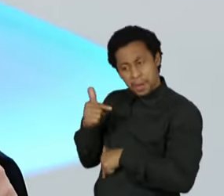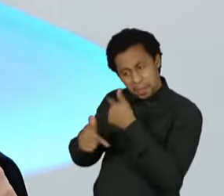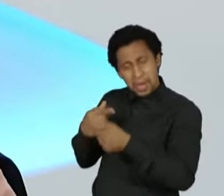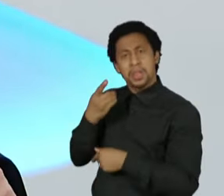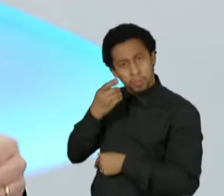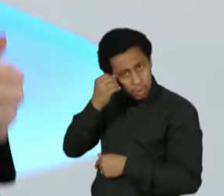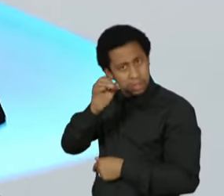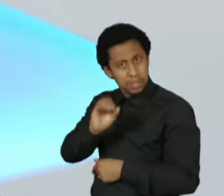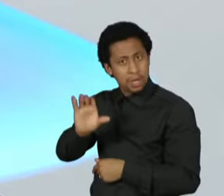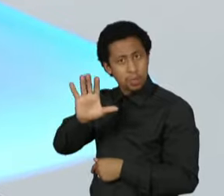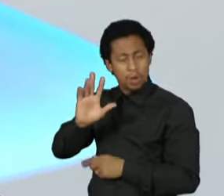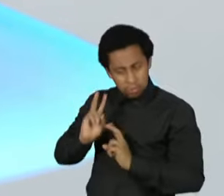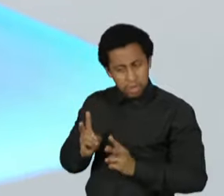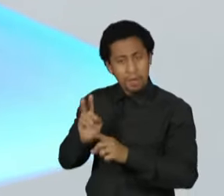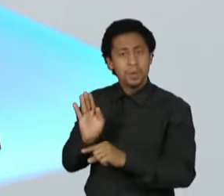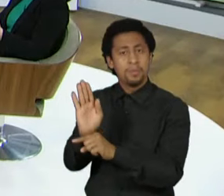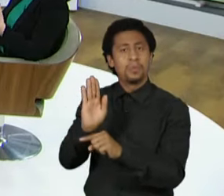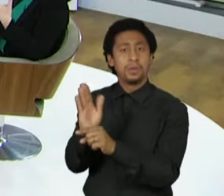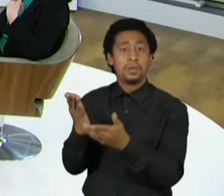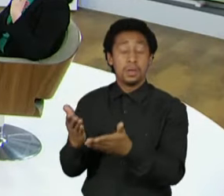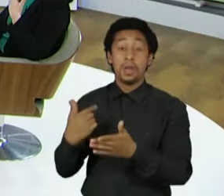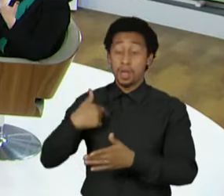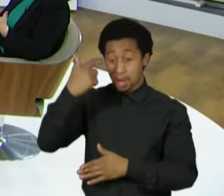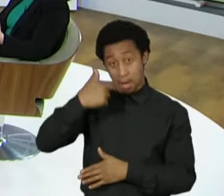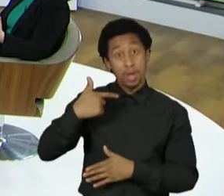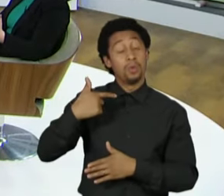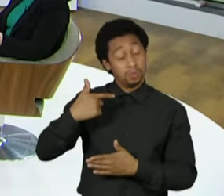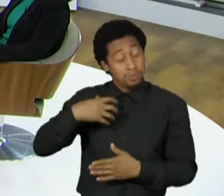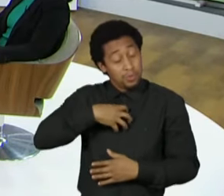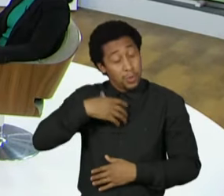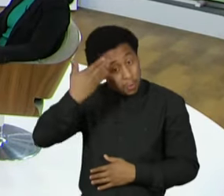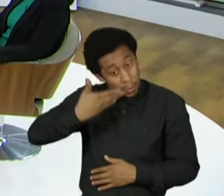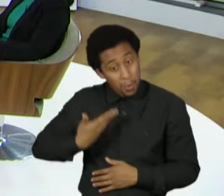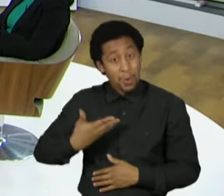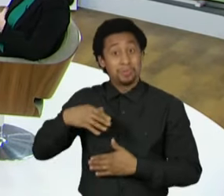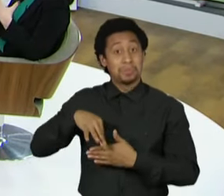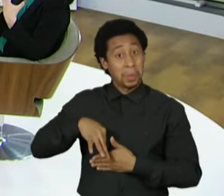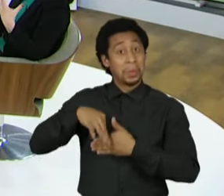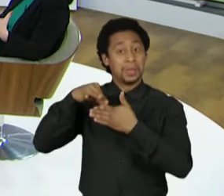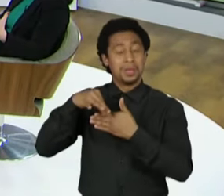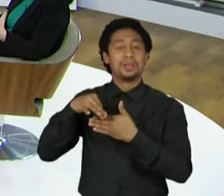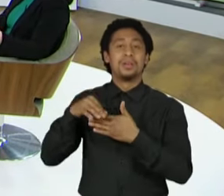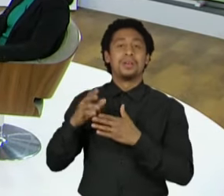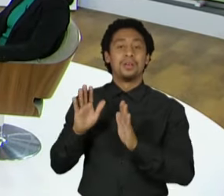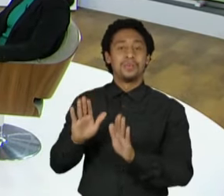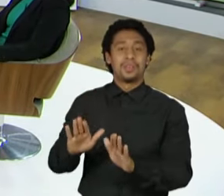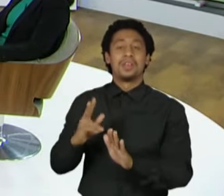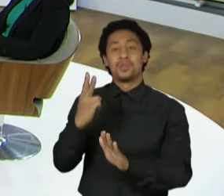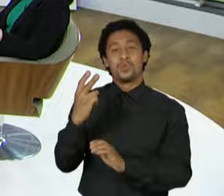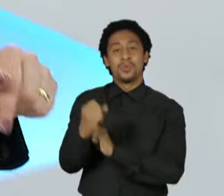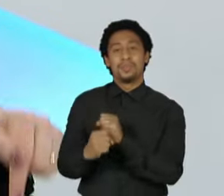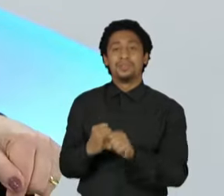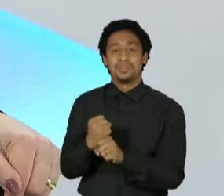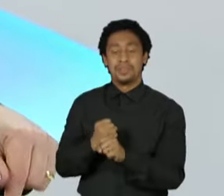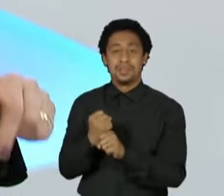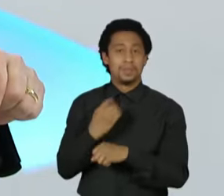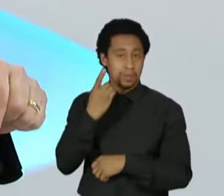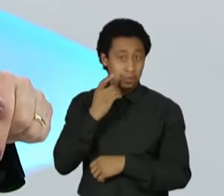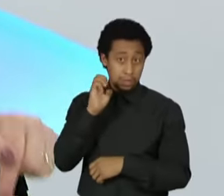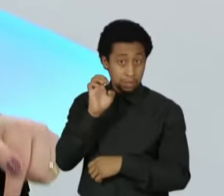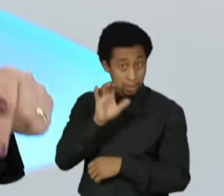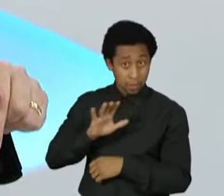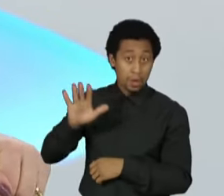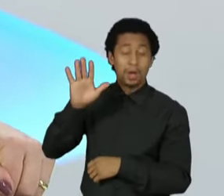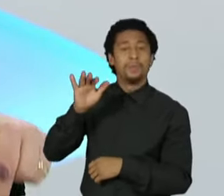era líder da oposição, eu tive a honra, eu posso dizer que fiquei só dois anos como deputada estadual, mas uma coisa que eu tenho orgulho é de ter impedido